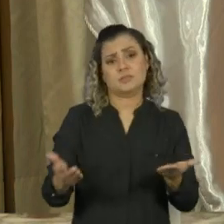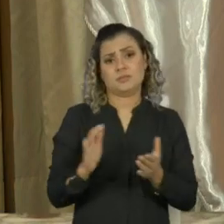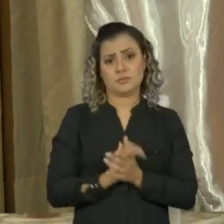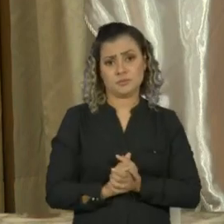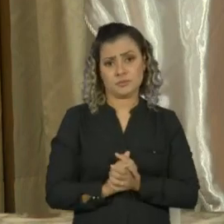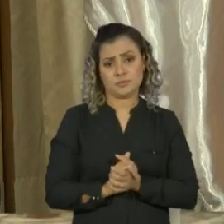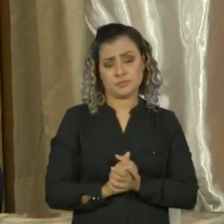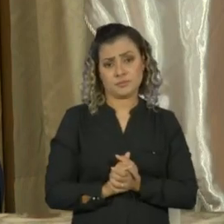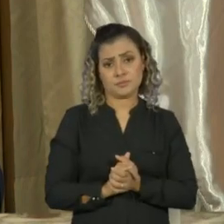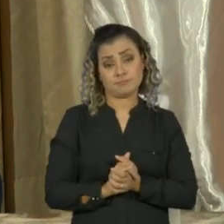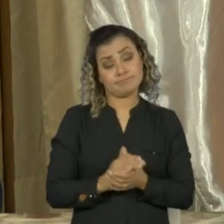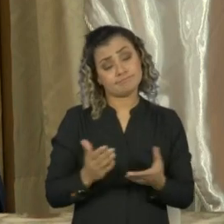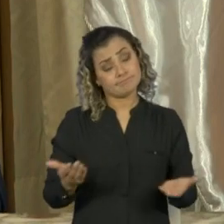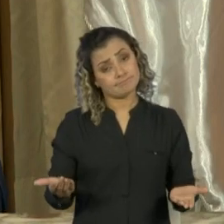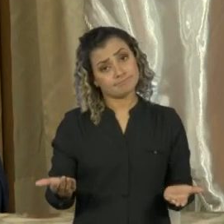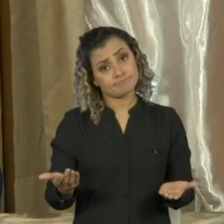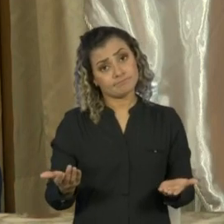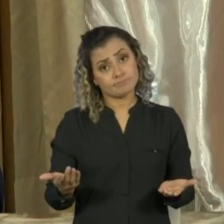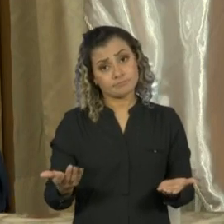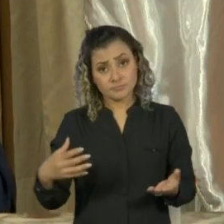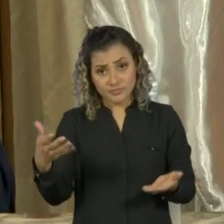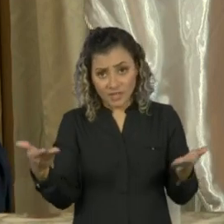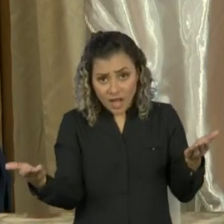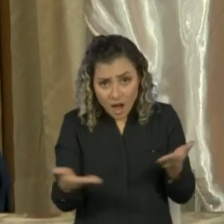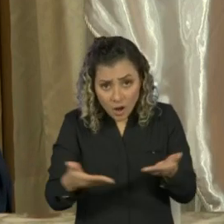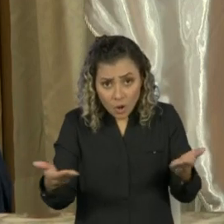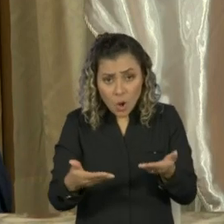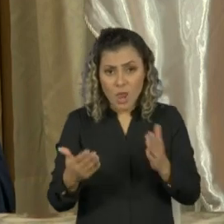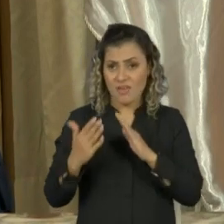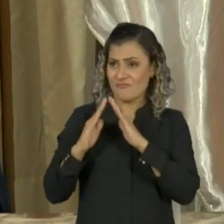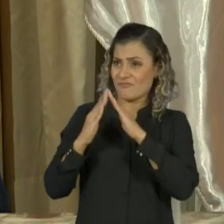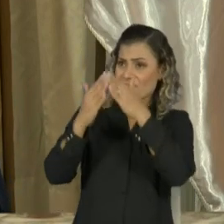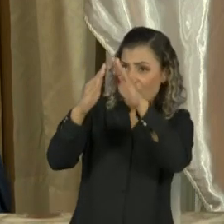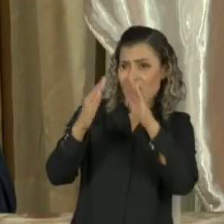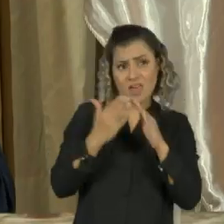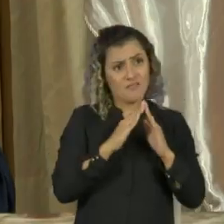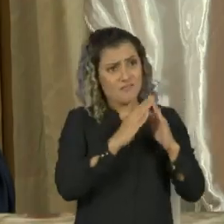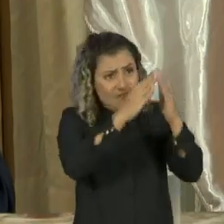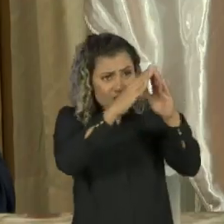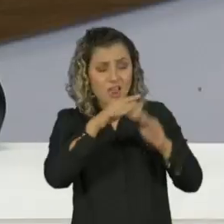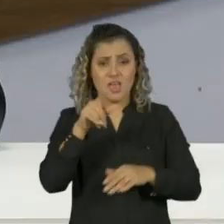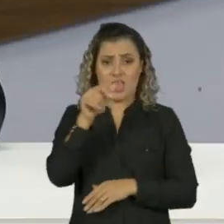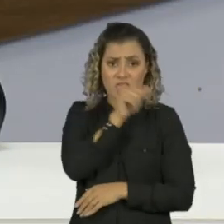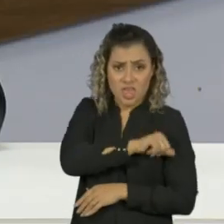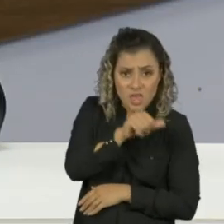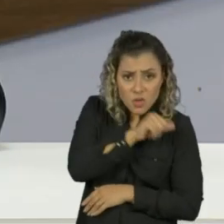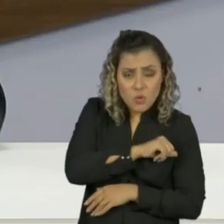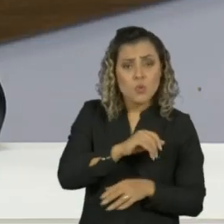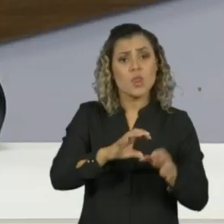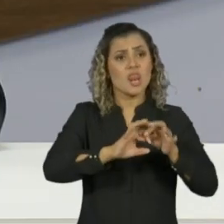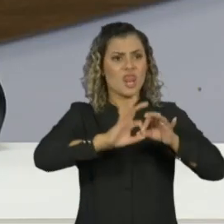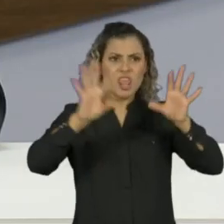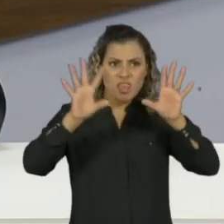fazer com que as favelas sejam livres,